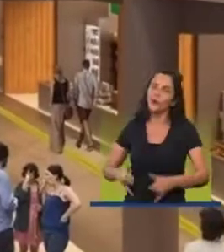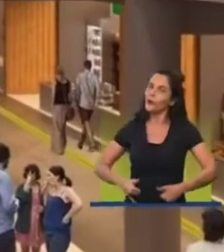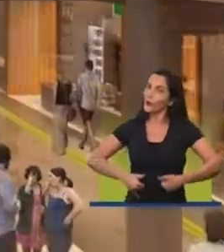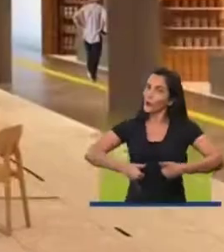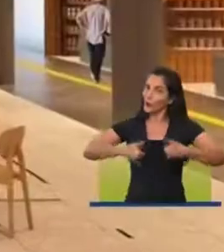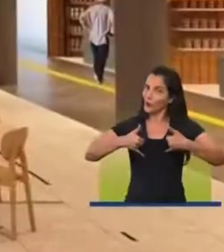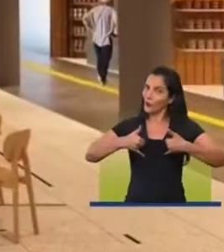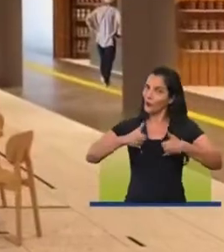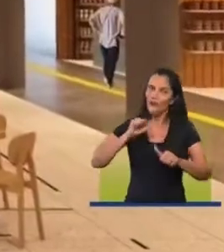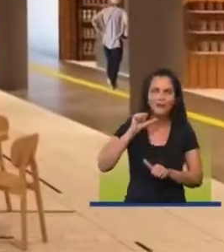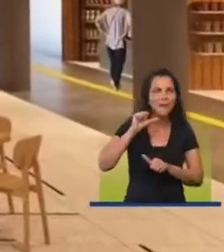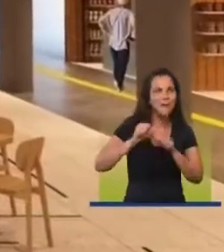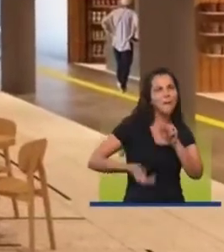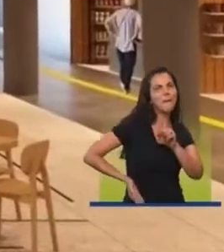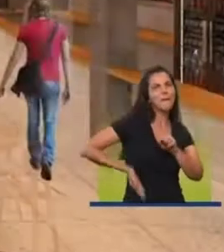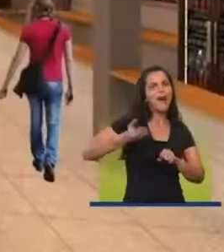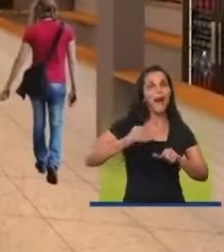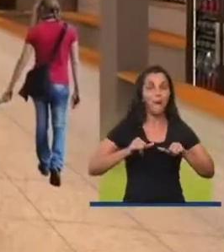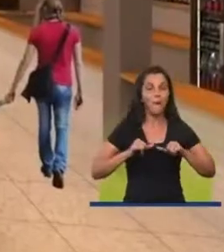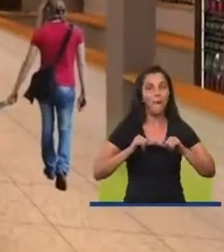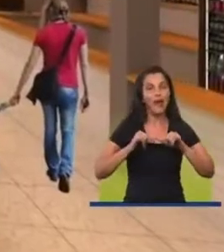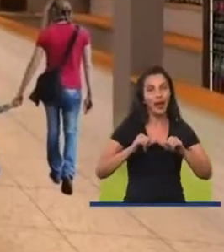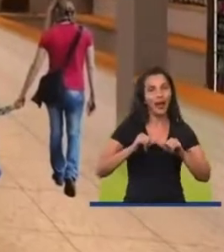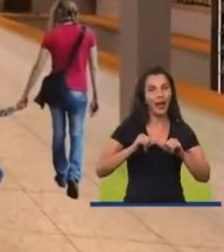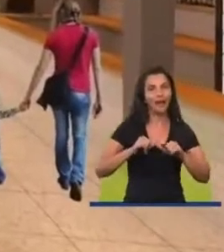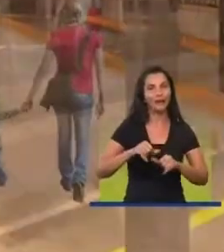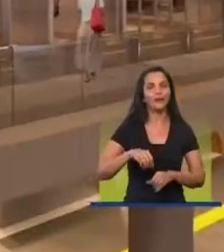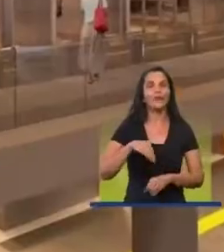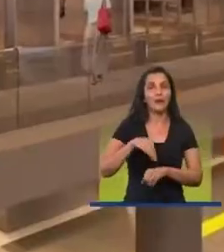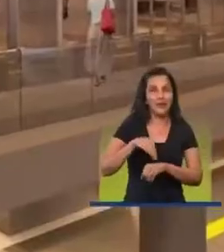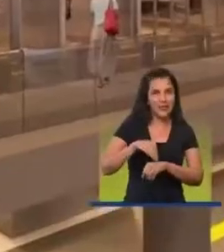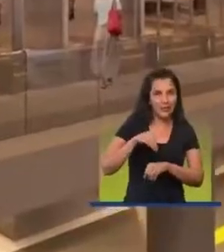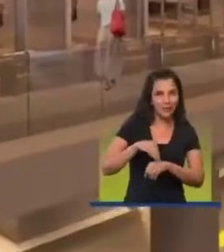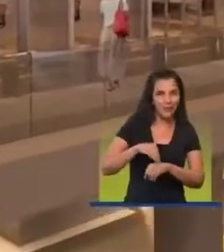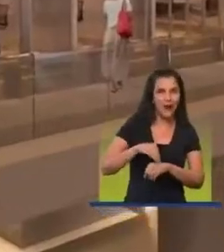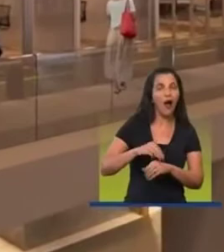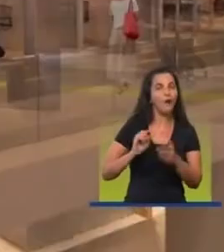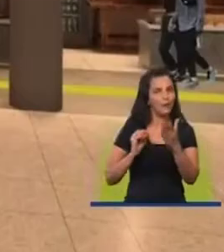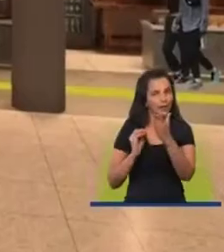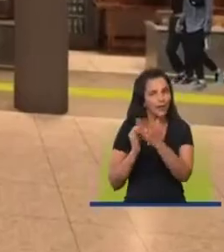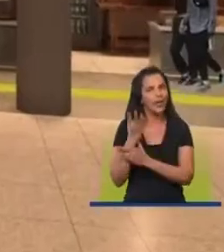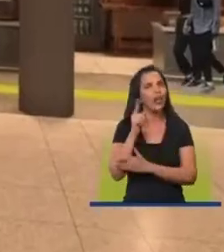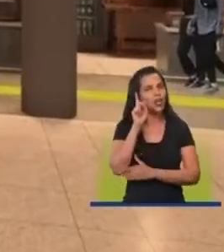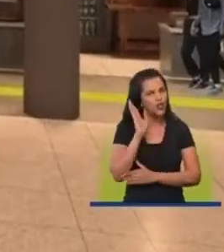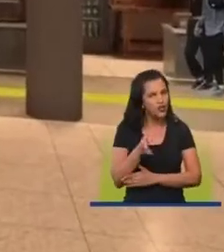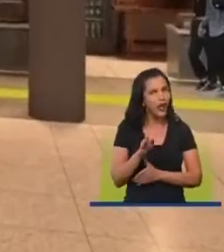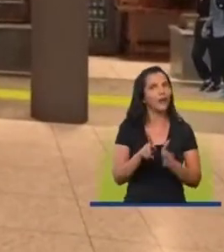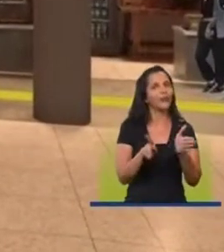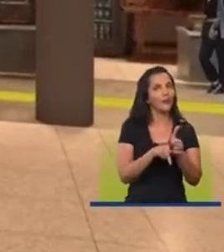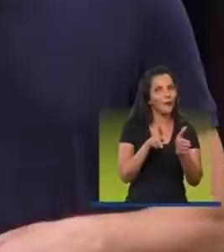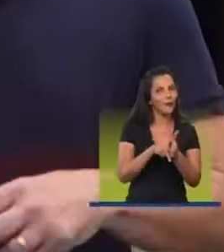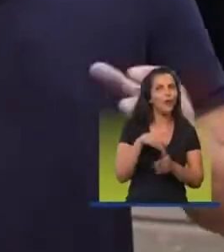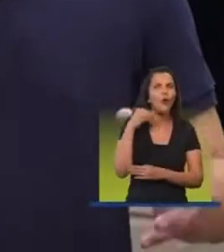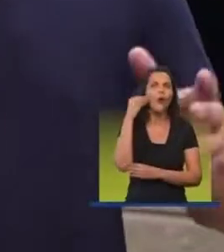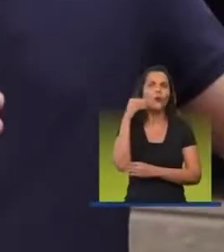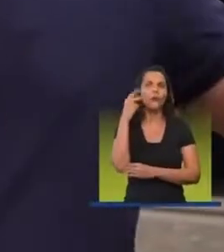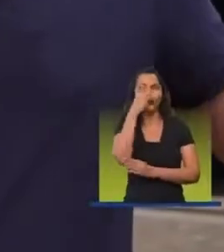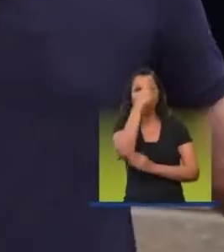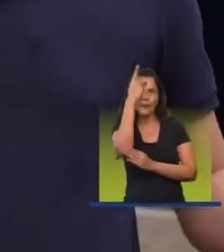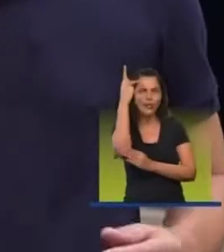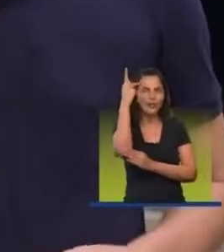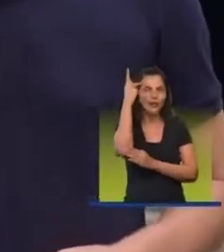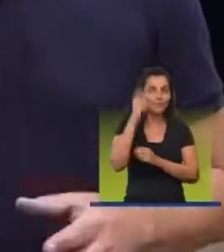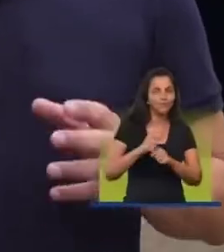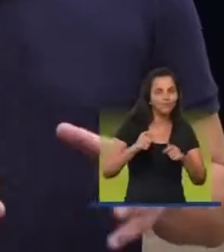Transformar o mercado municipal Que você já está Com o projeto No mercado criativo Dando oportunidade Para as pessoas E um grande